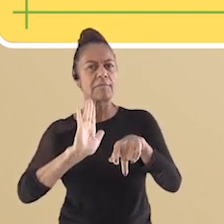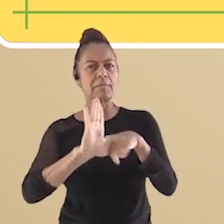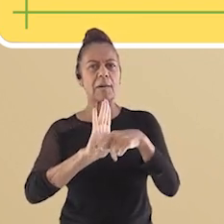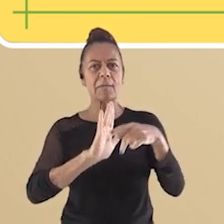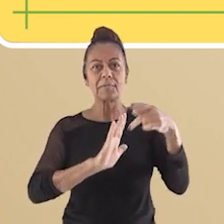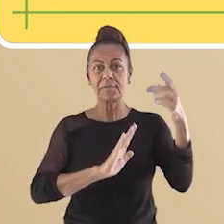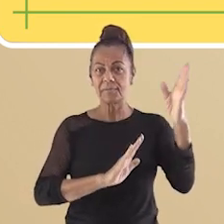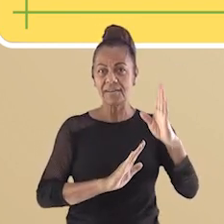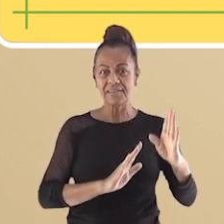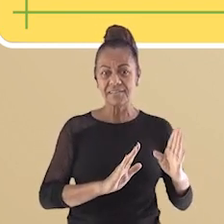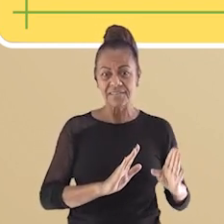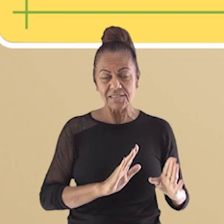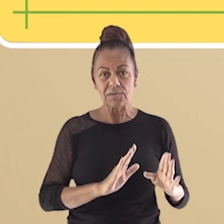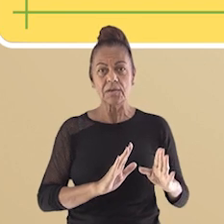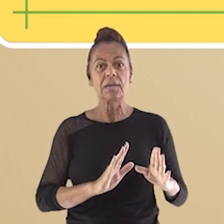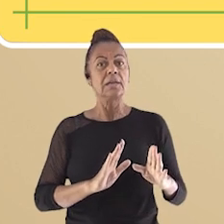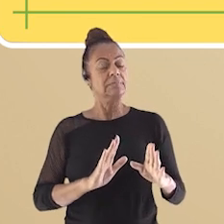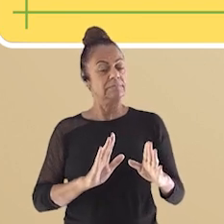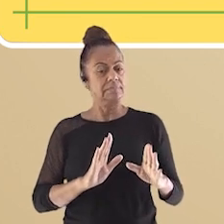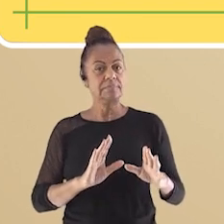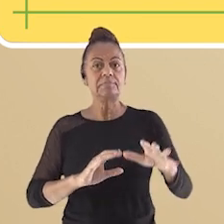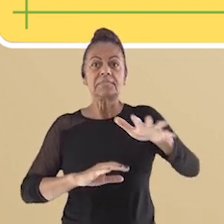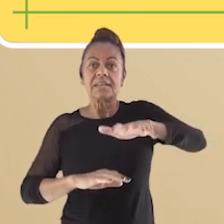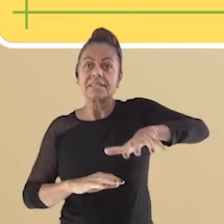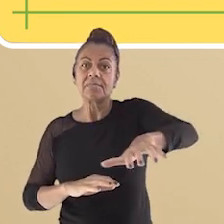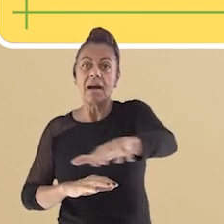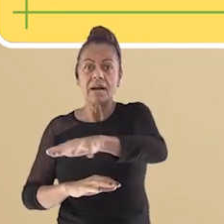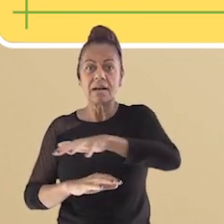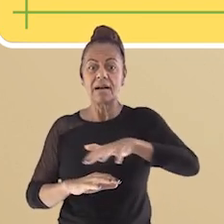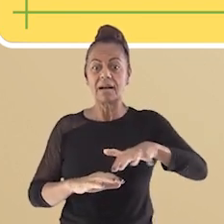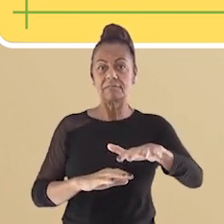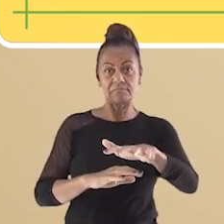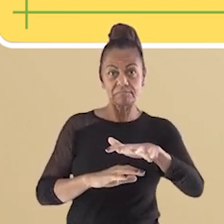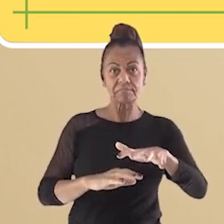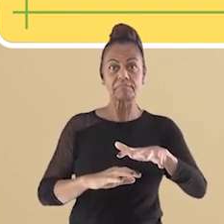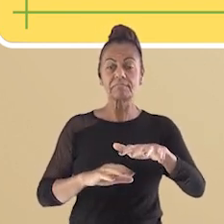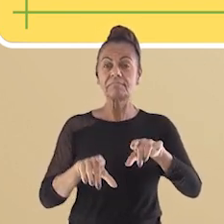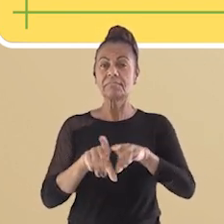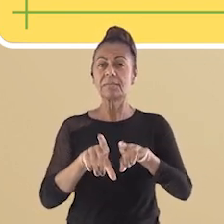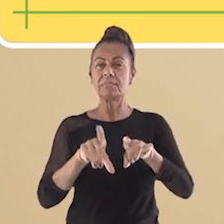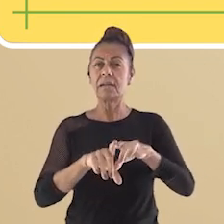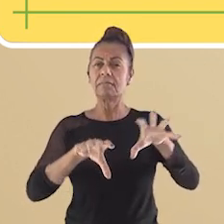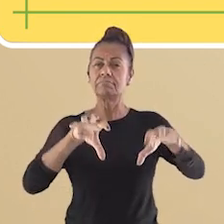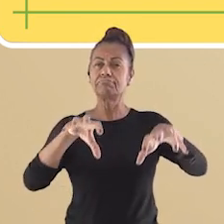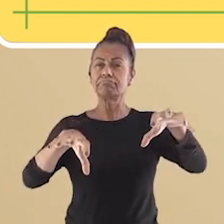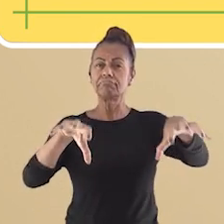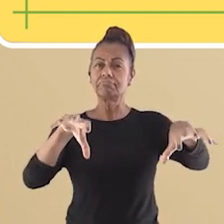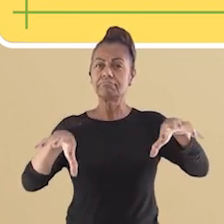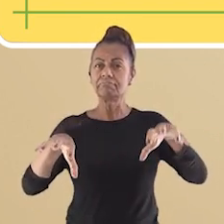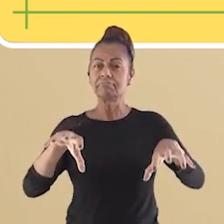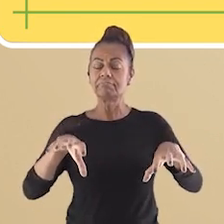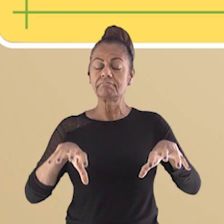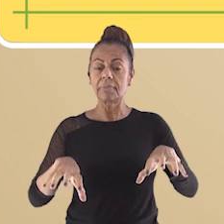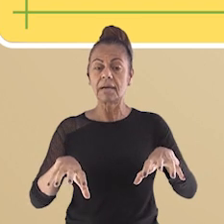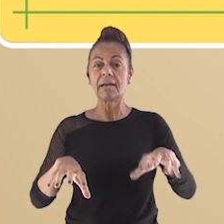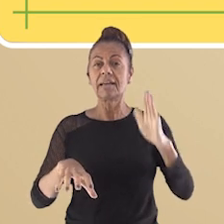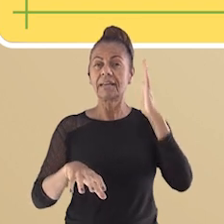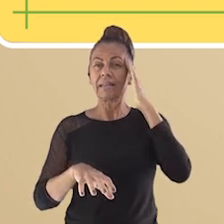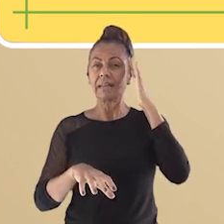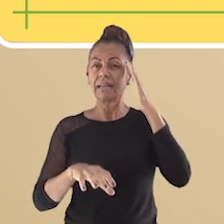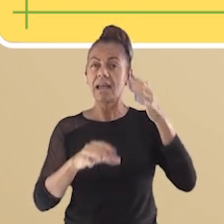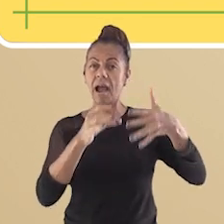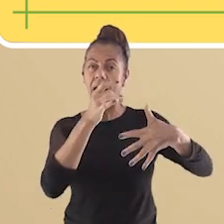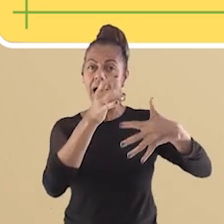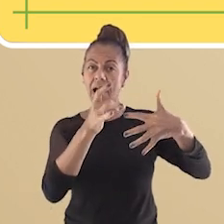espaciais, regionalizações e analogias espaciais. E como objetivo da aula, compreender os elementos